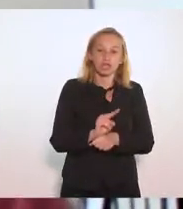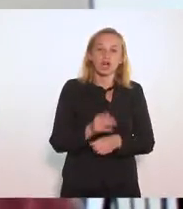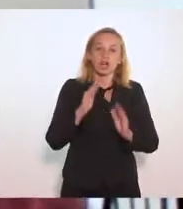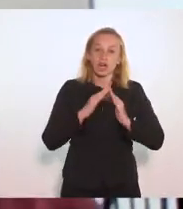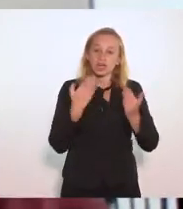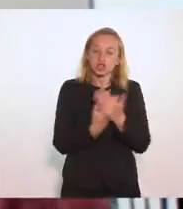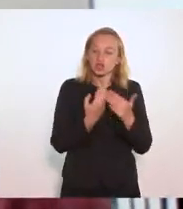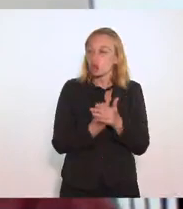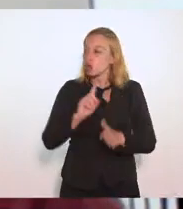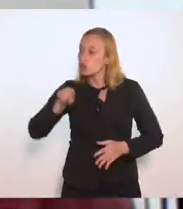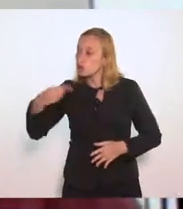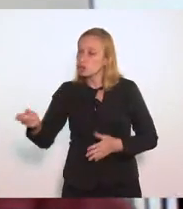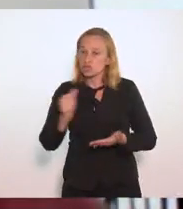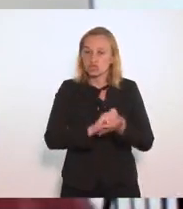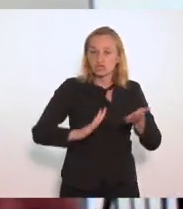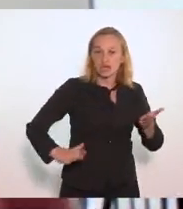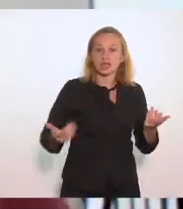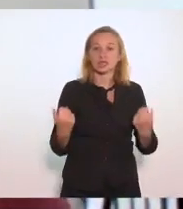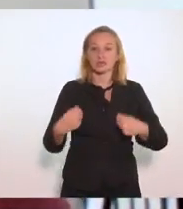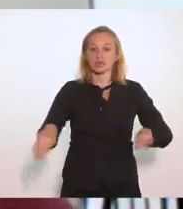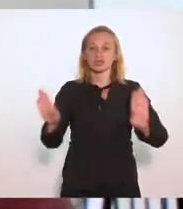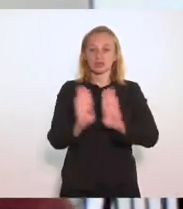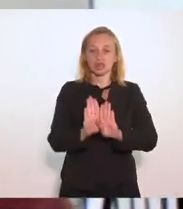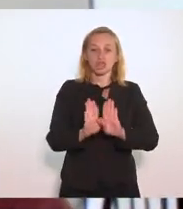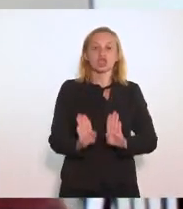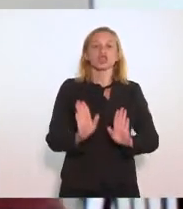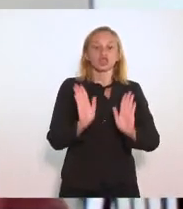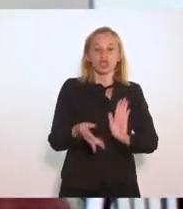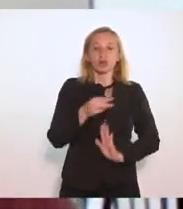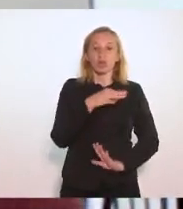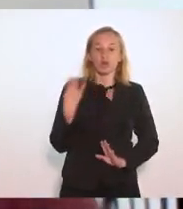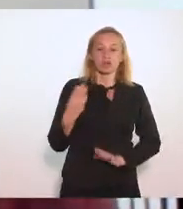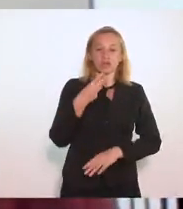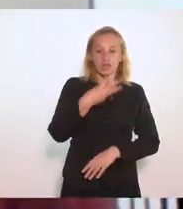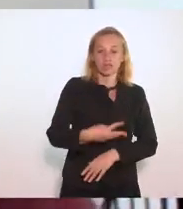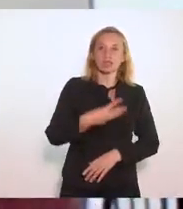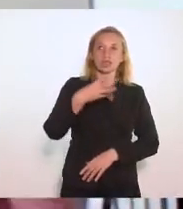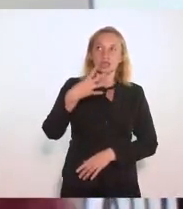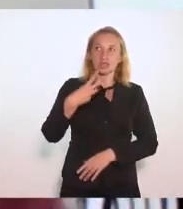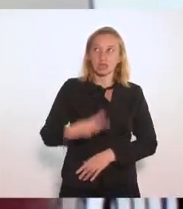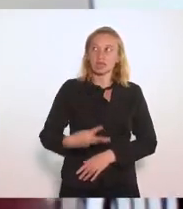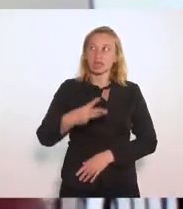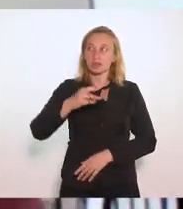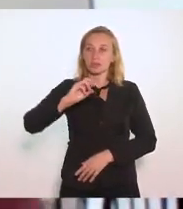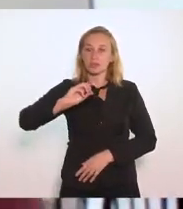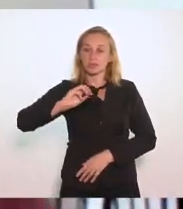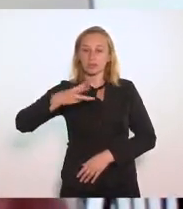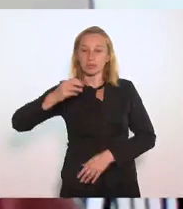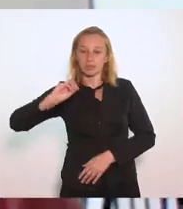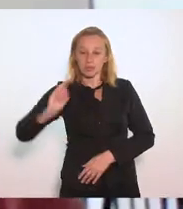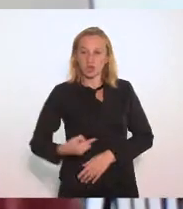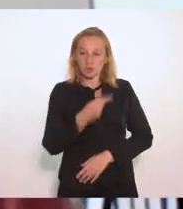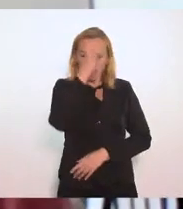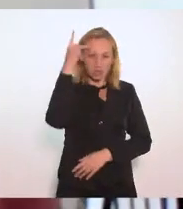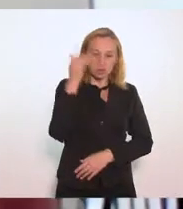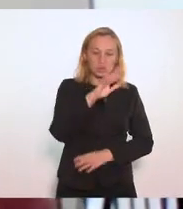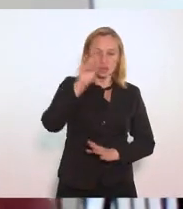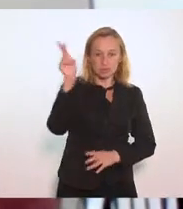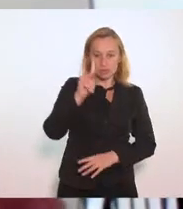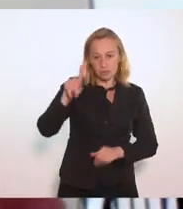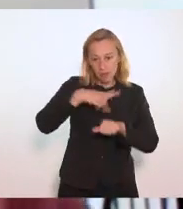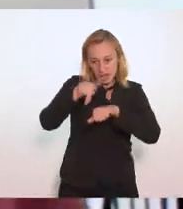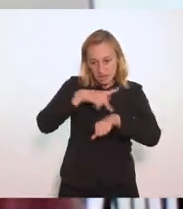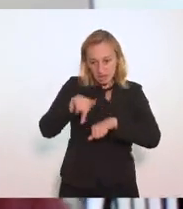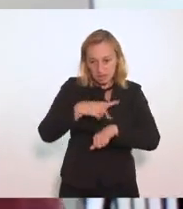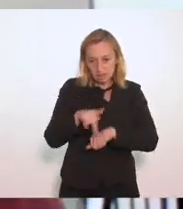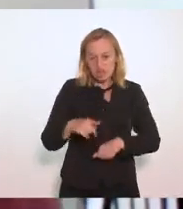outras atividades têm que fechar. Já morreram 330 mil pessoas nesse país. Em um ano, na história do Brasil, o ano que